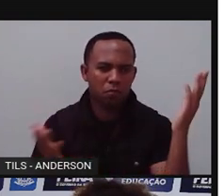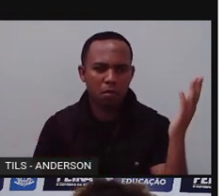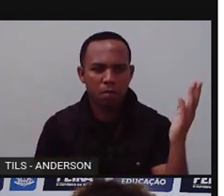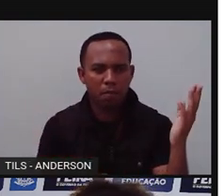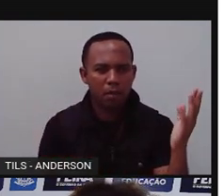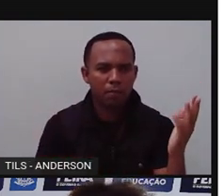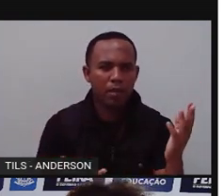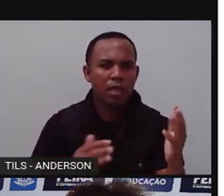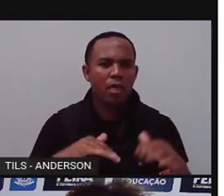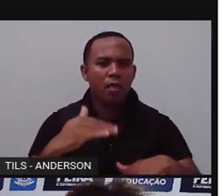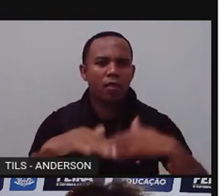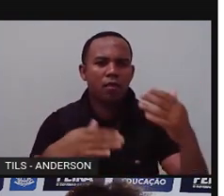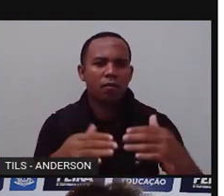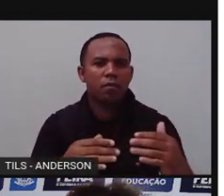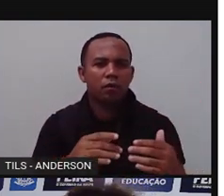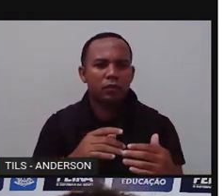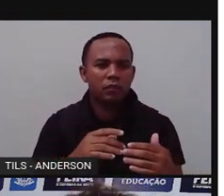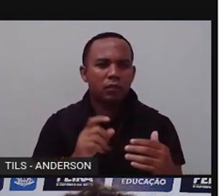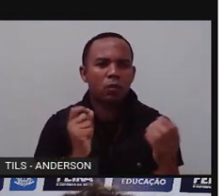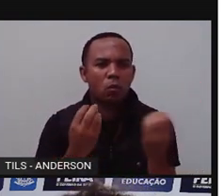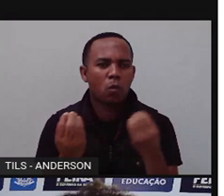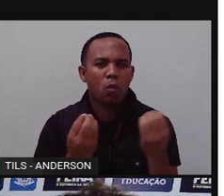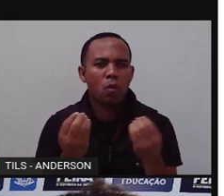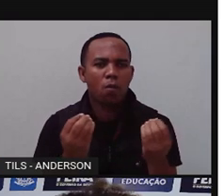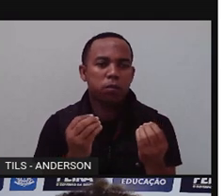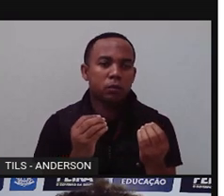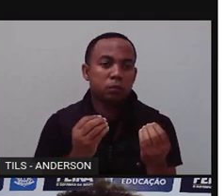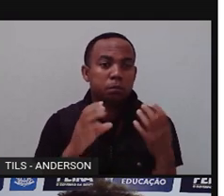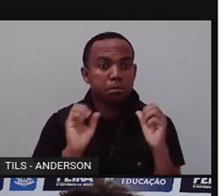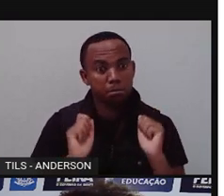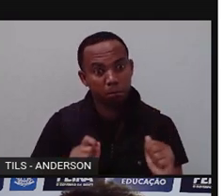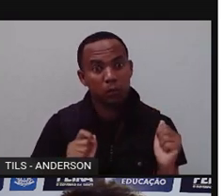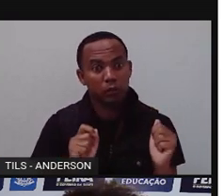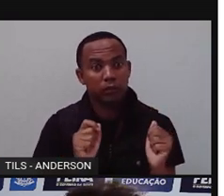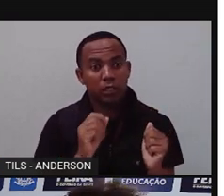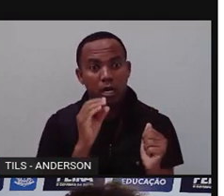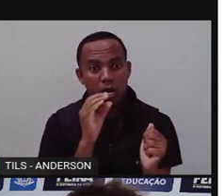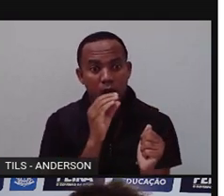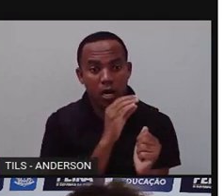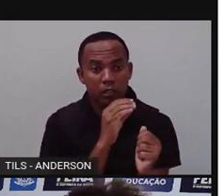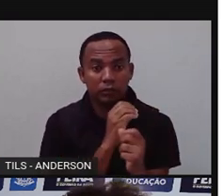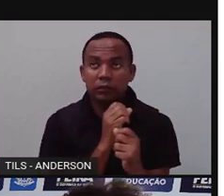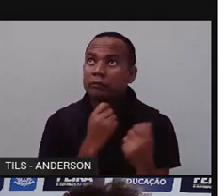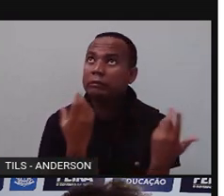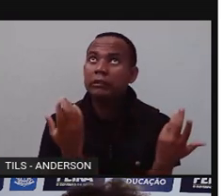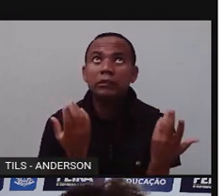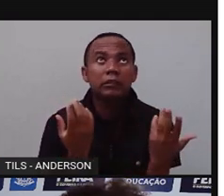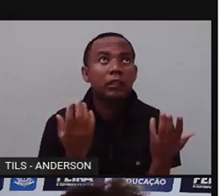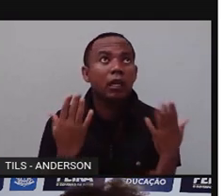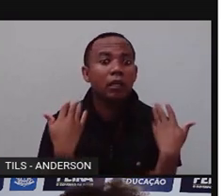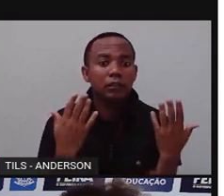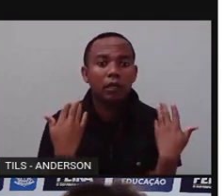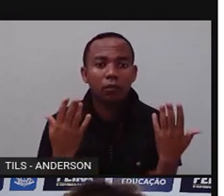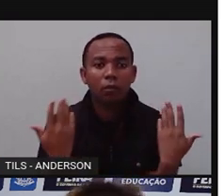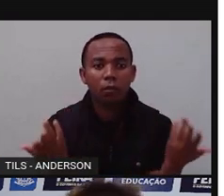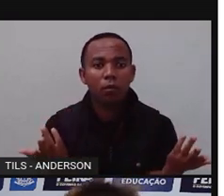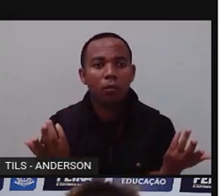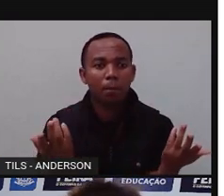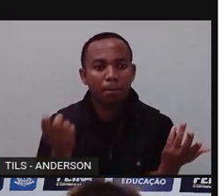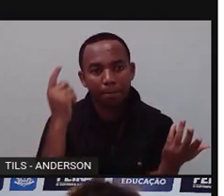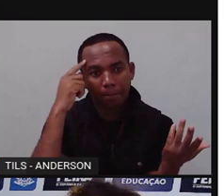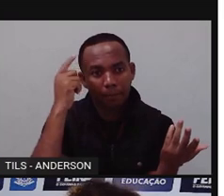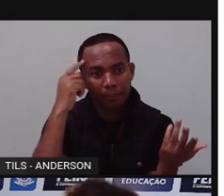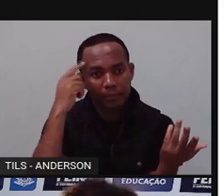não fique tão elevada. Será que vale tão a pena assim, na verdade, destruir tudo? Em prol só e somente só desse